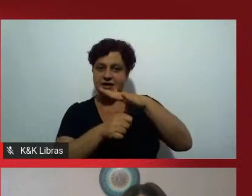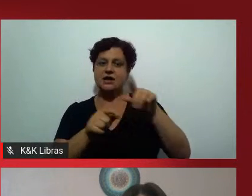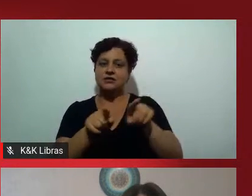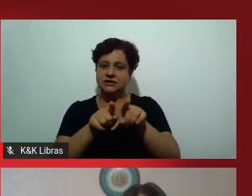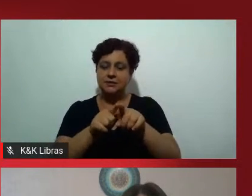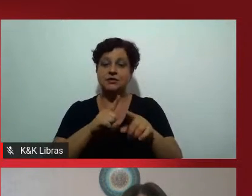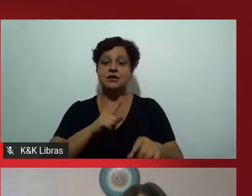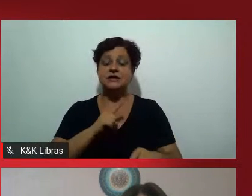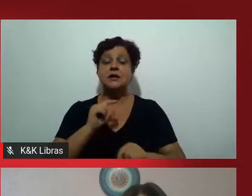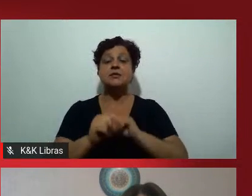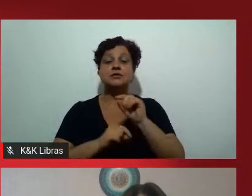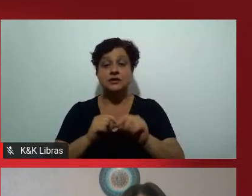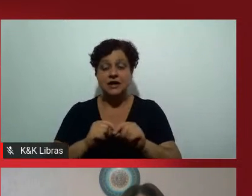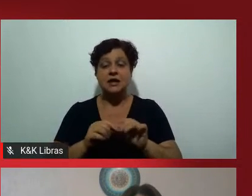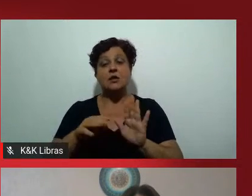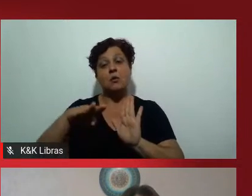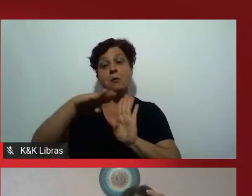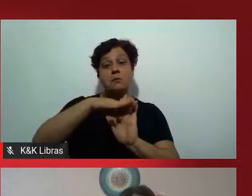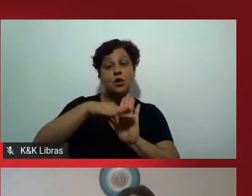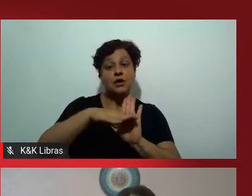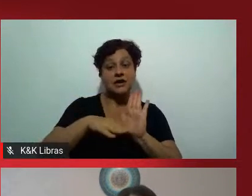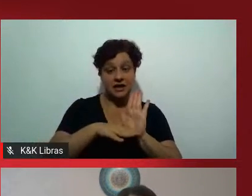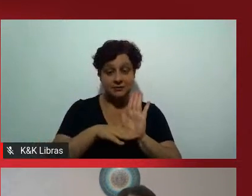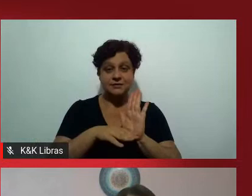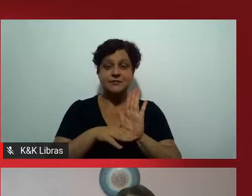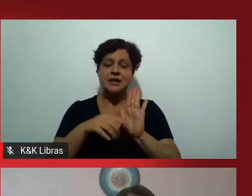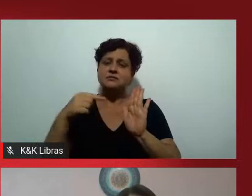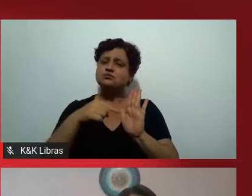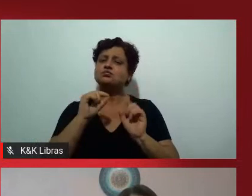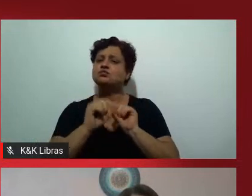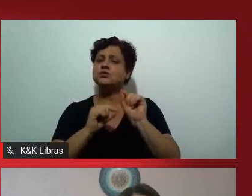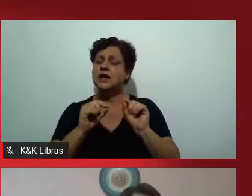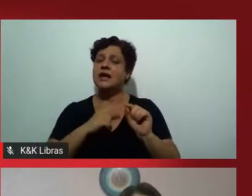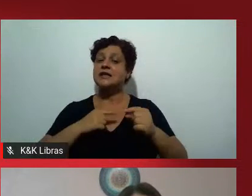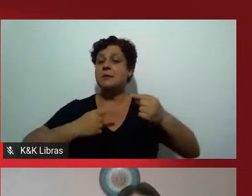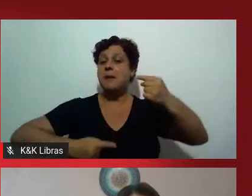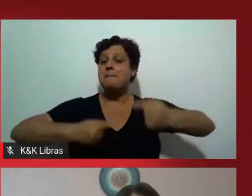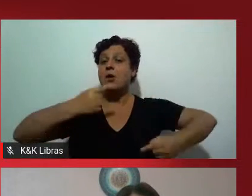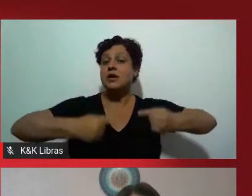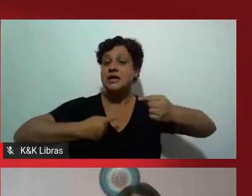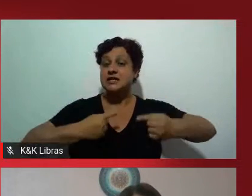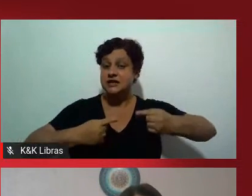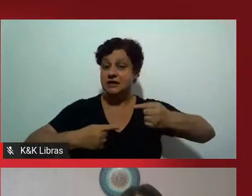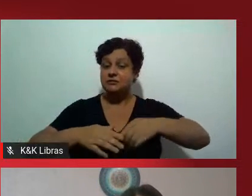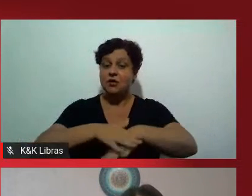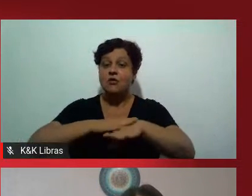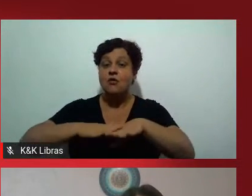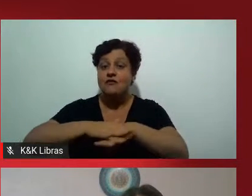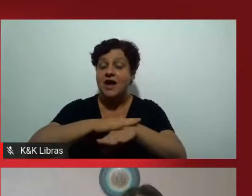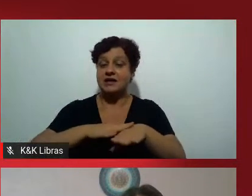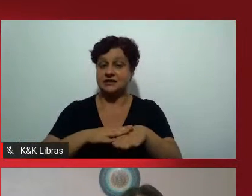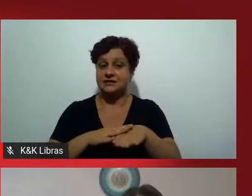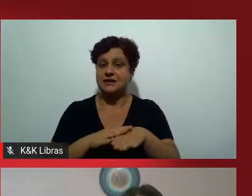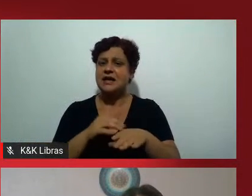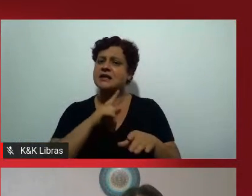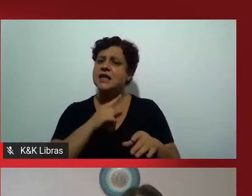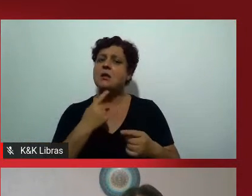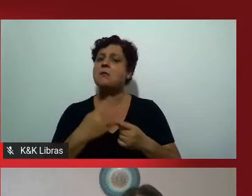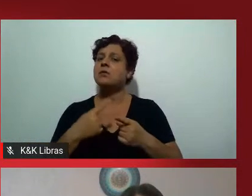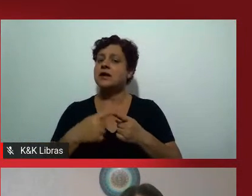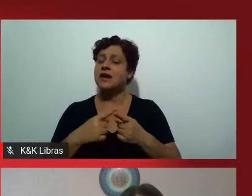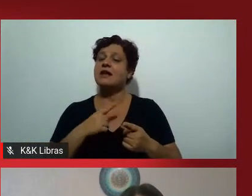temos? Nós temos um programa de política afirmativa. Esse programa, ele só existe porque existe um